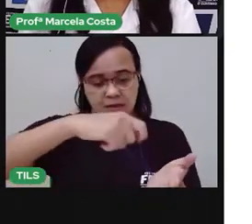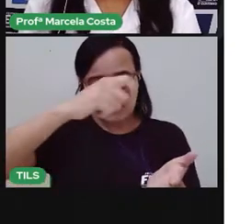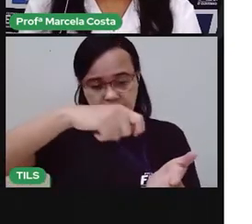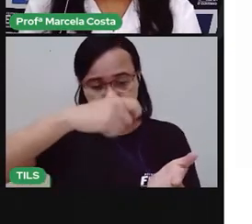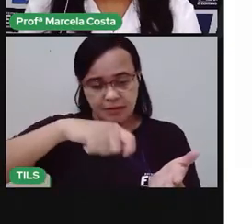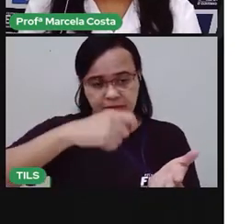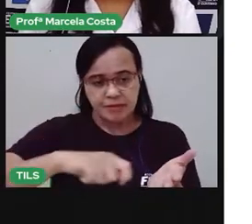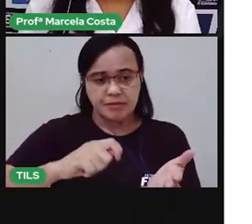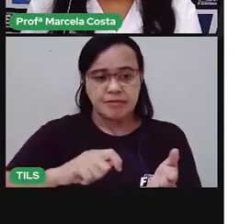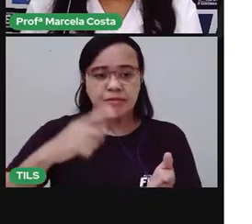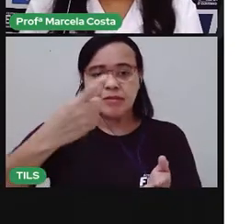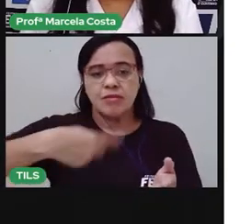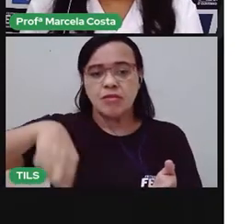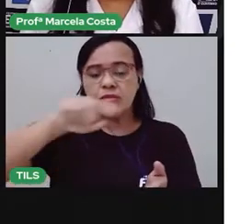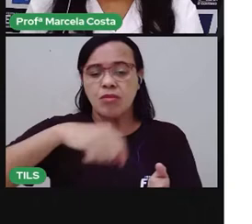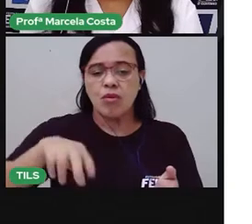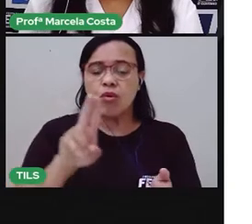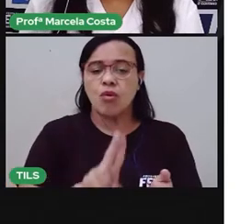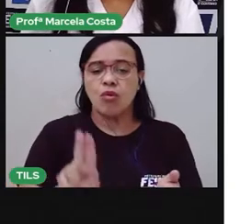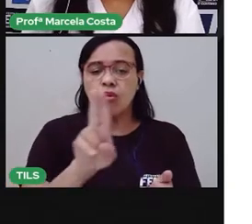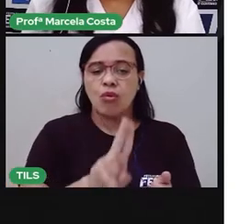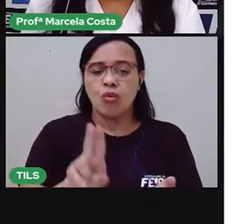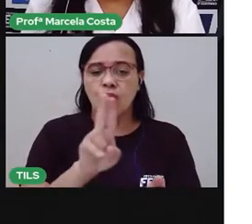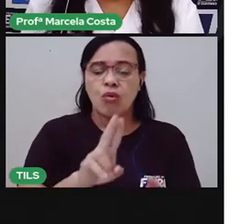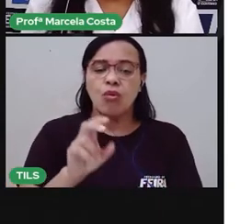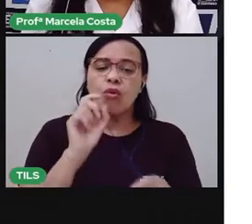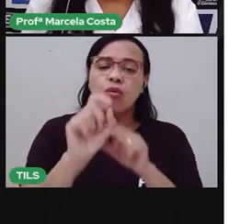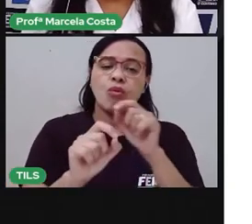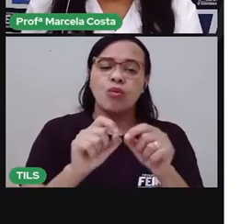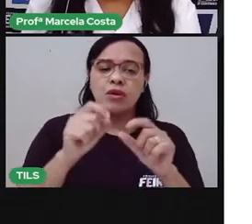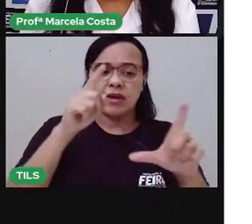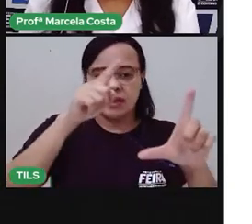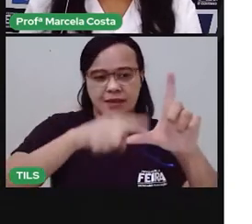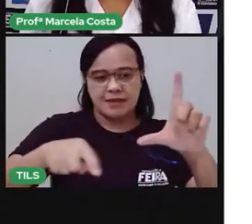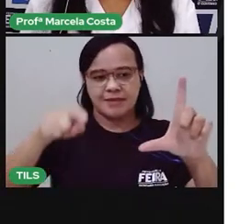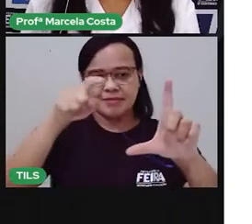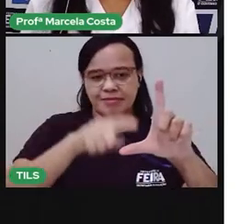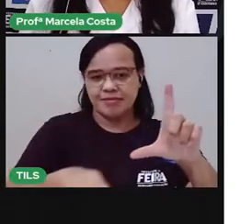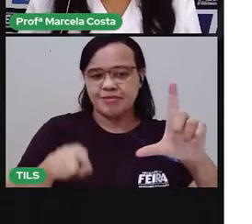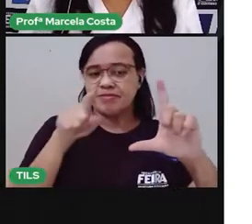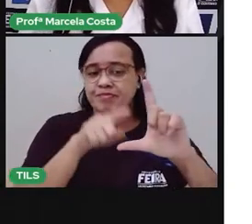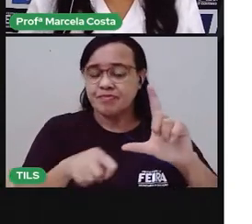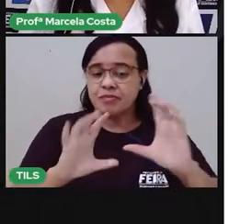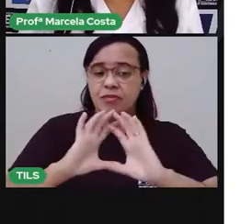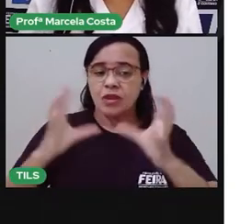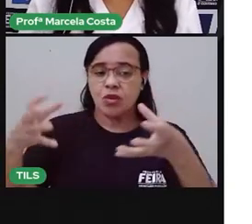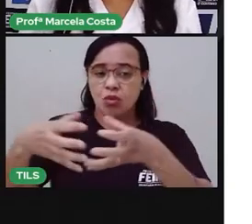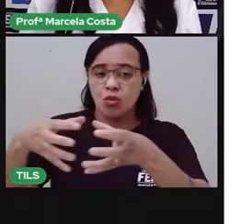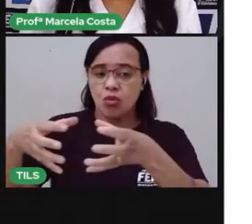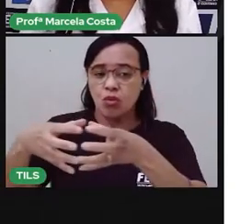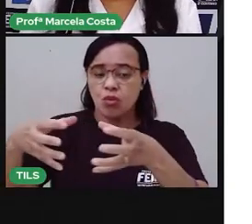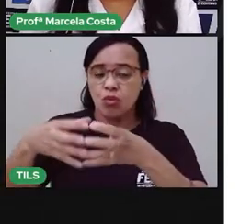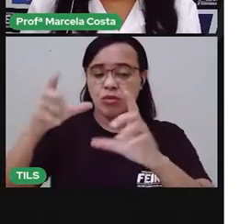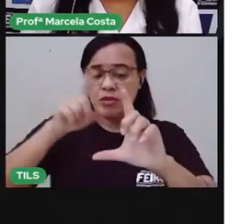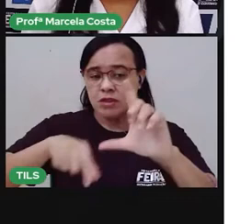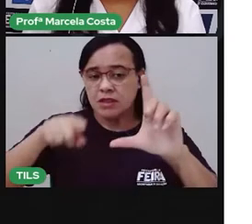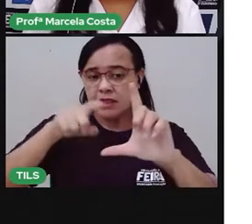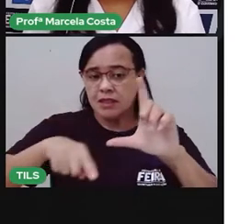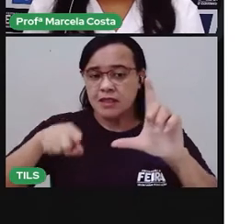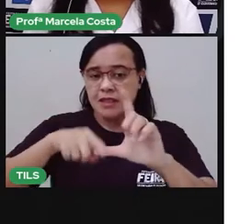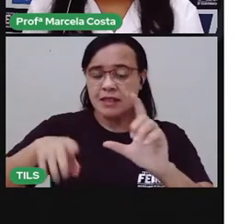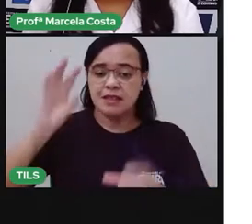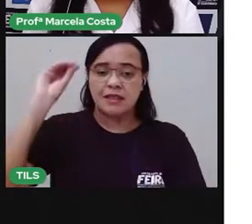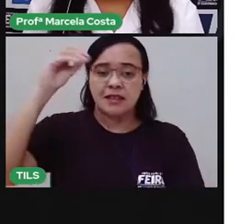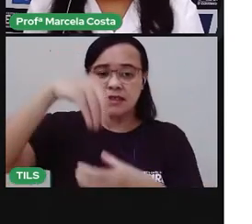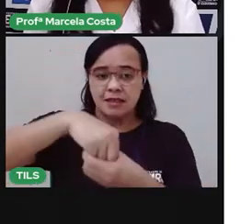a gente utiliza as letras. O conjunto de letras, o conjunto de letras forma uma